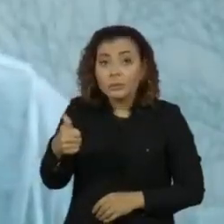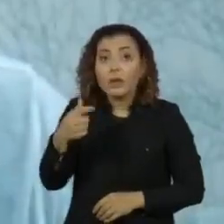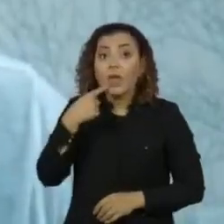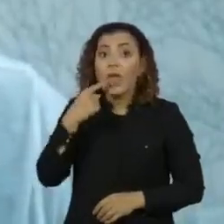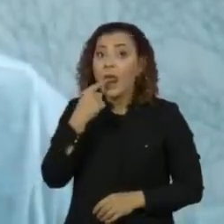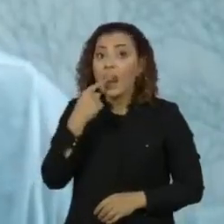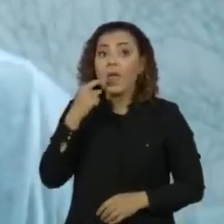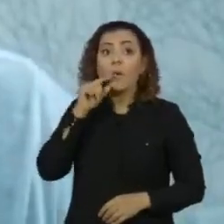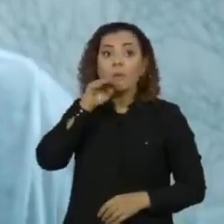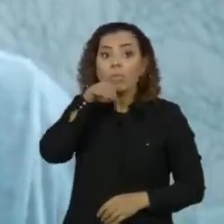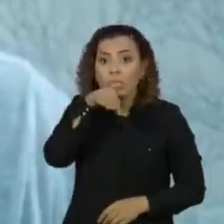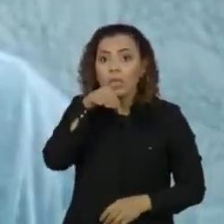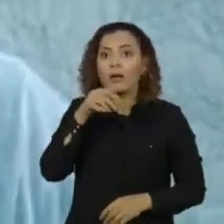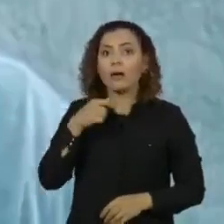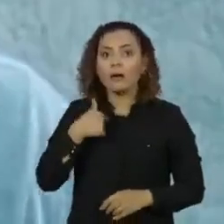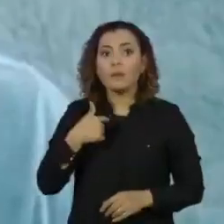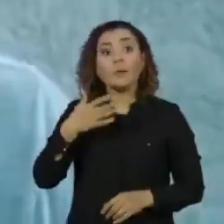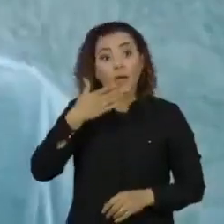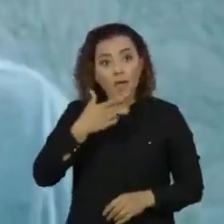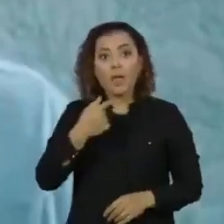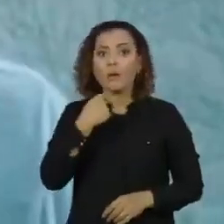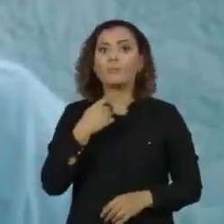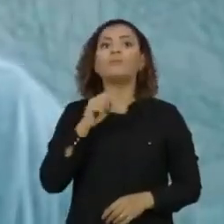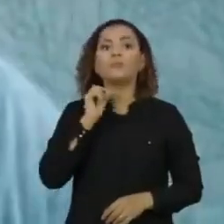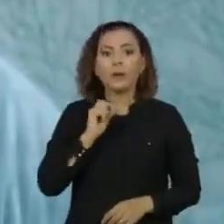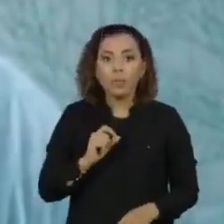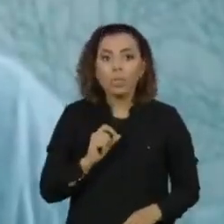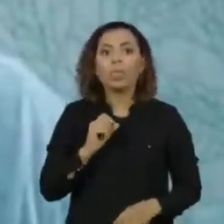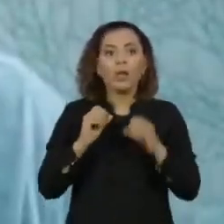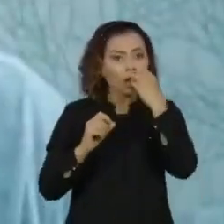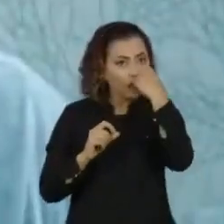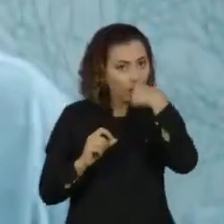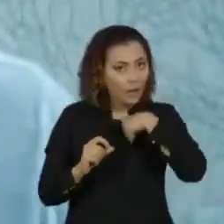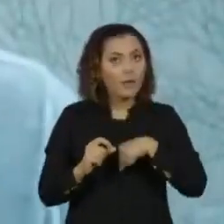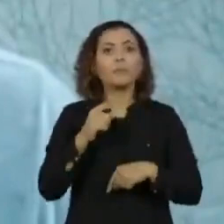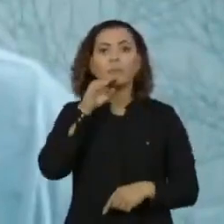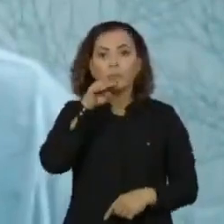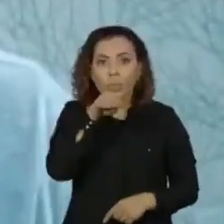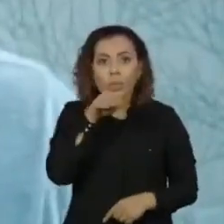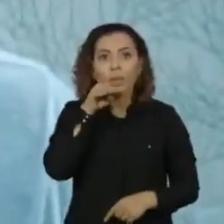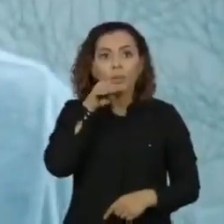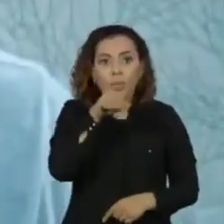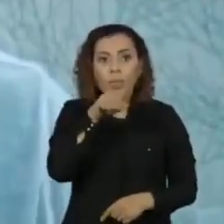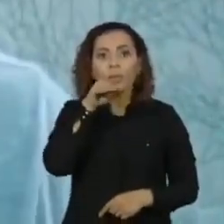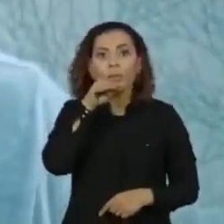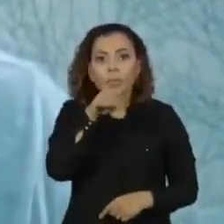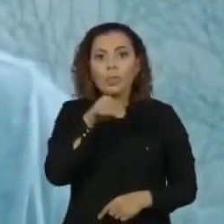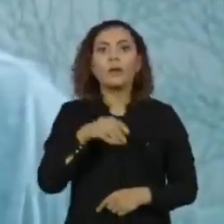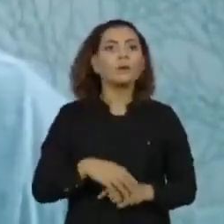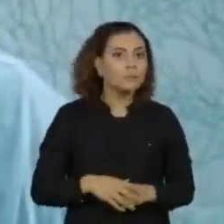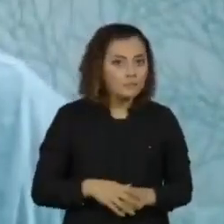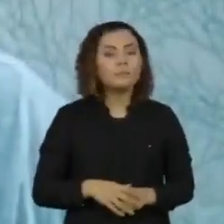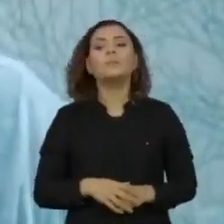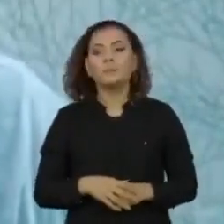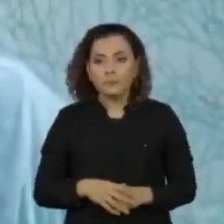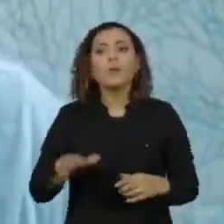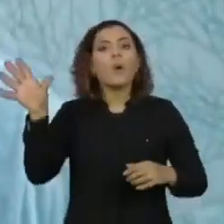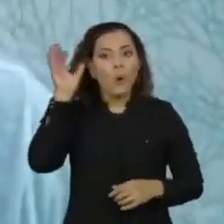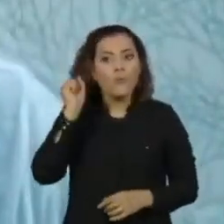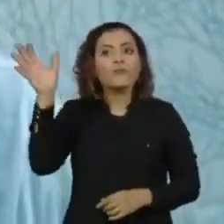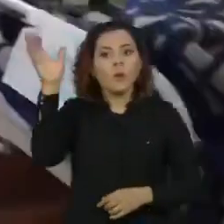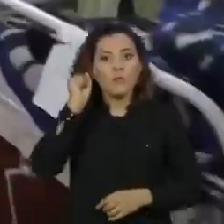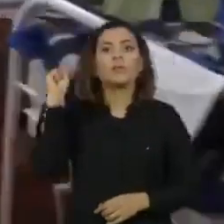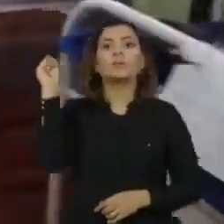põe a língua para fora? E eu mesmo com o tubo na boca, eu colocava a língua para fora e balançava a cabeça porque eu estava